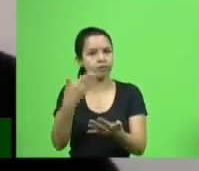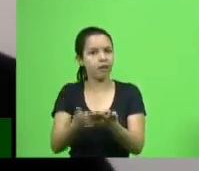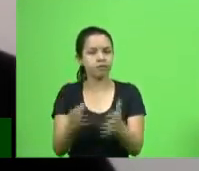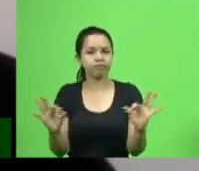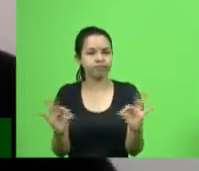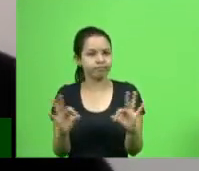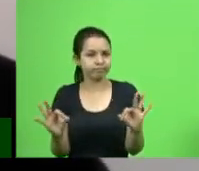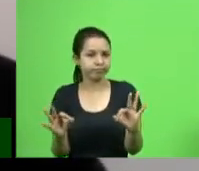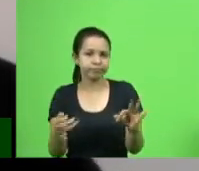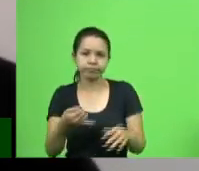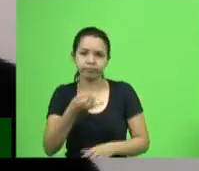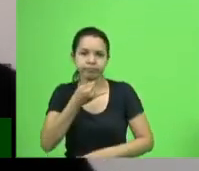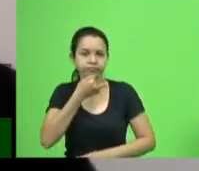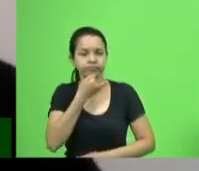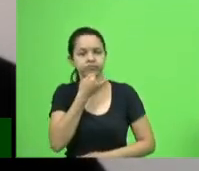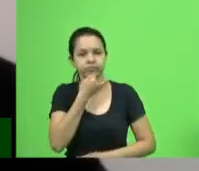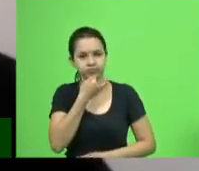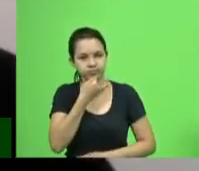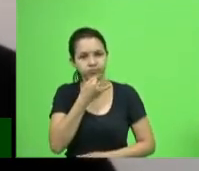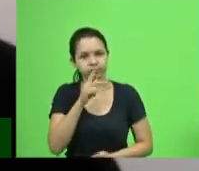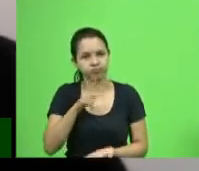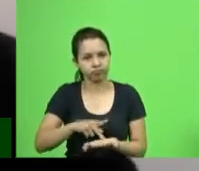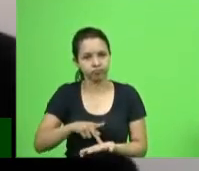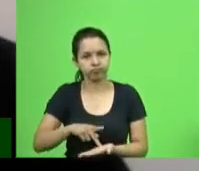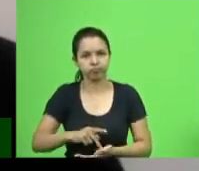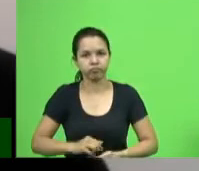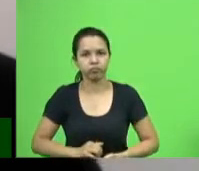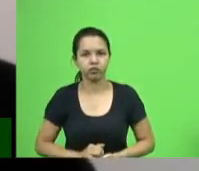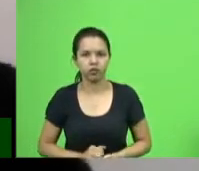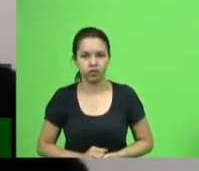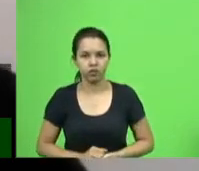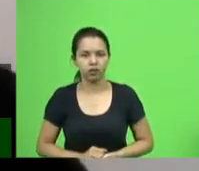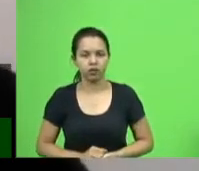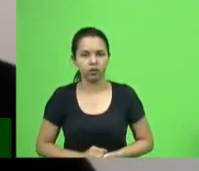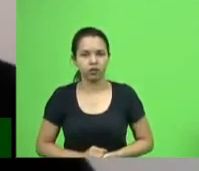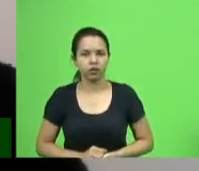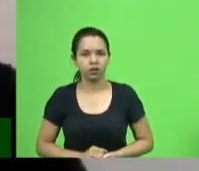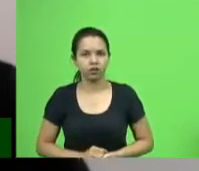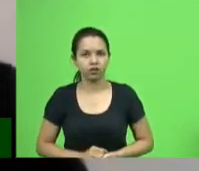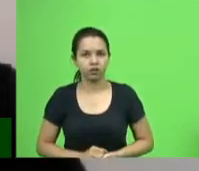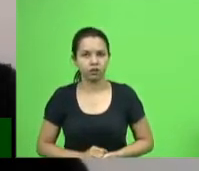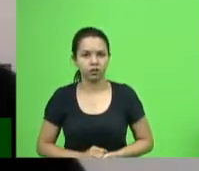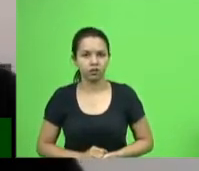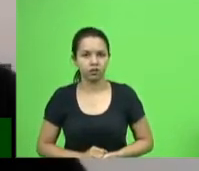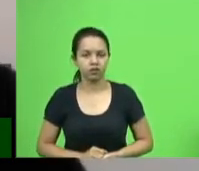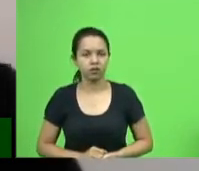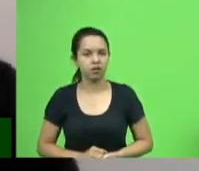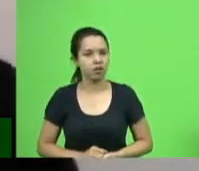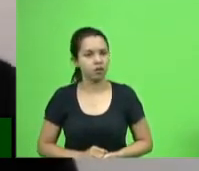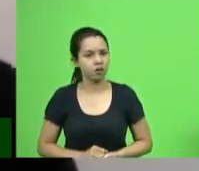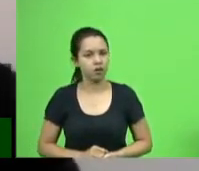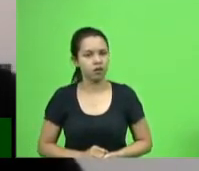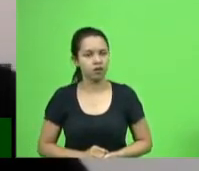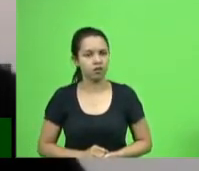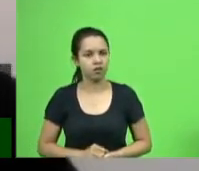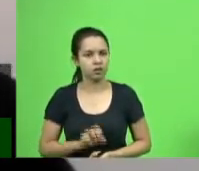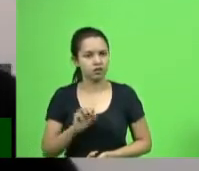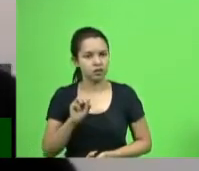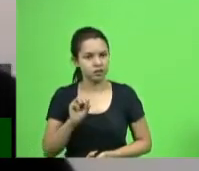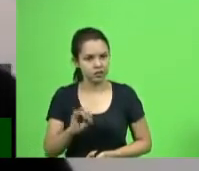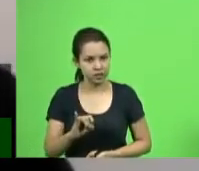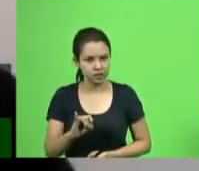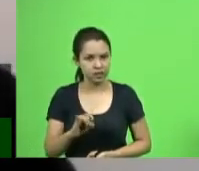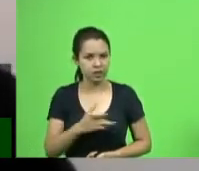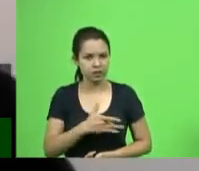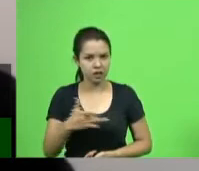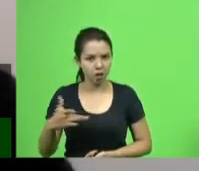lamentável isso, eu realmente, eu tendo que, se não se colocar a saúde, de fato,